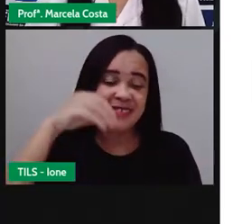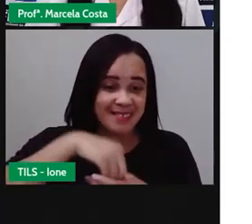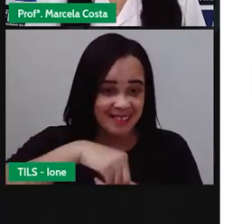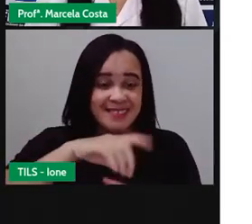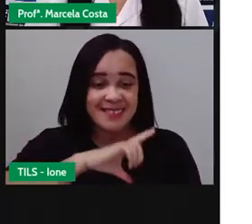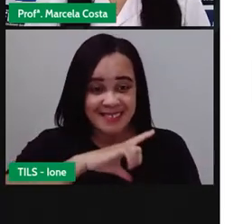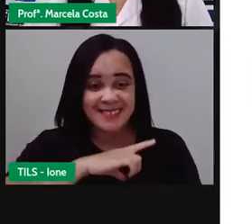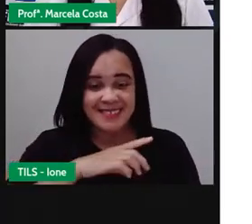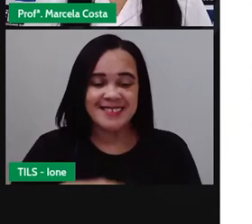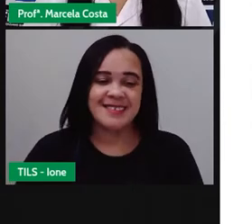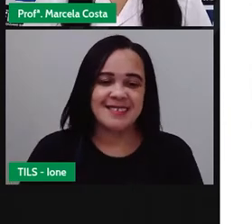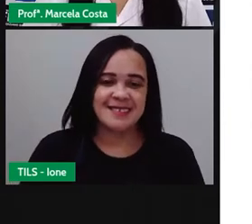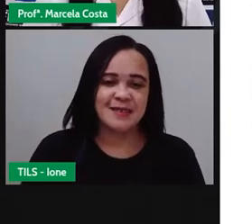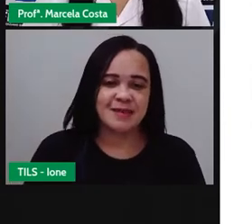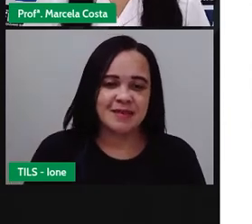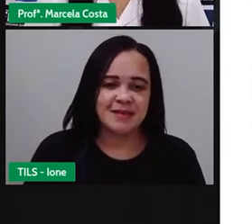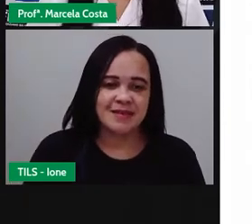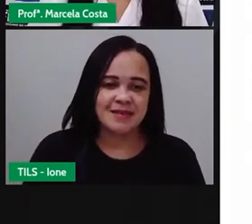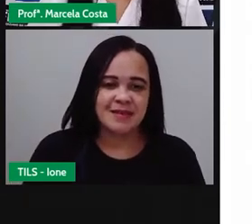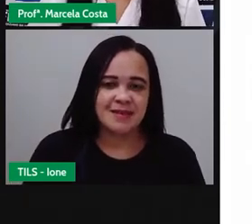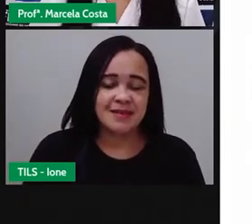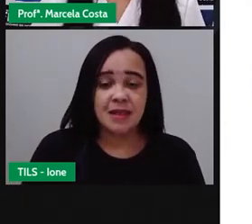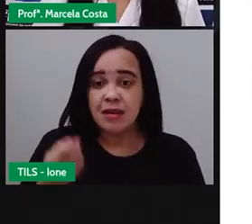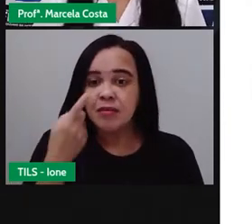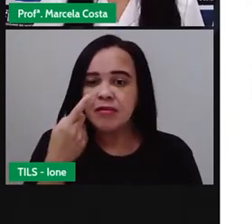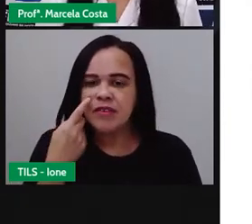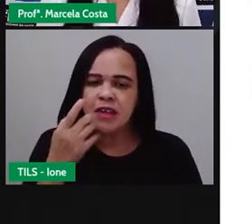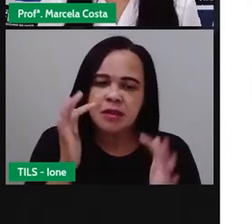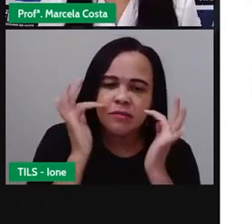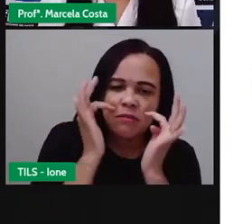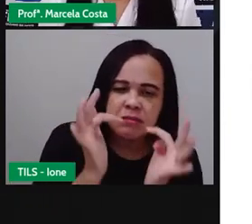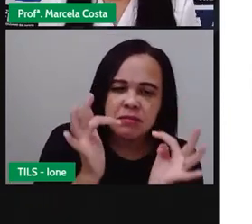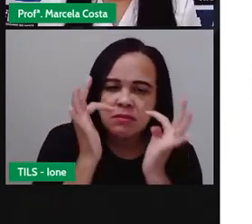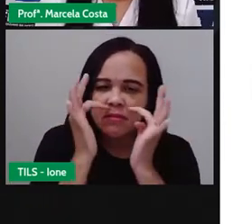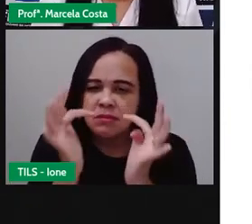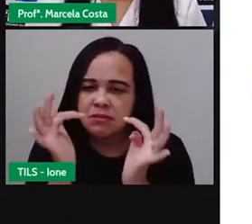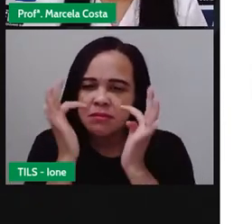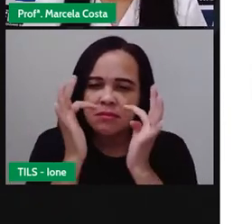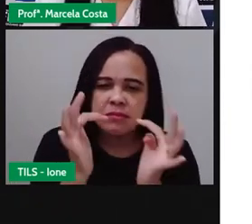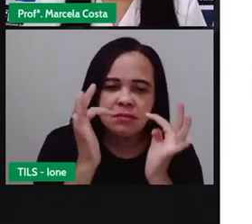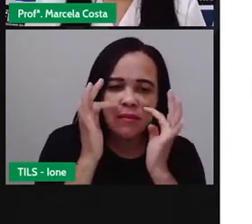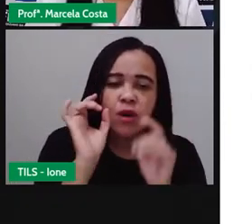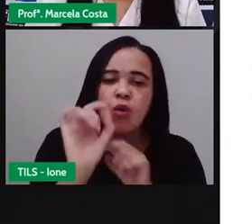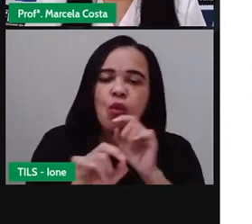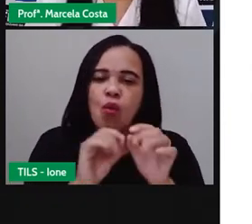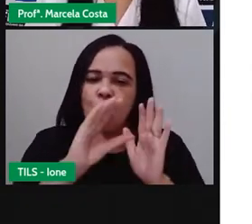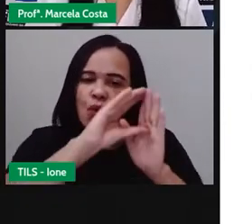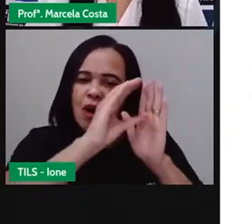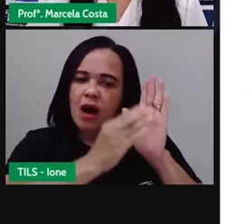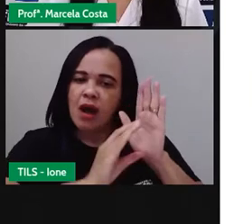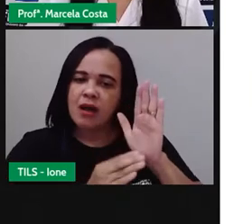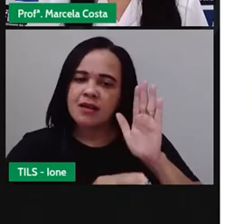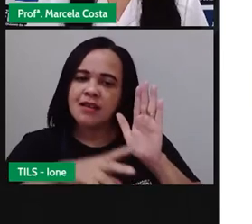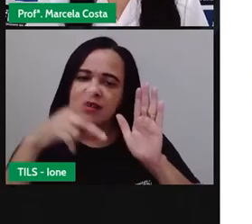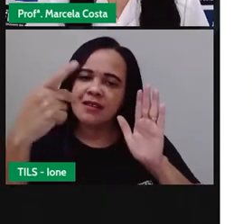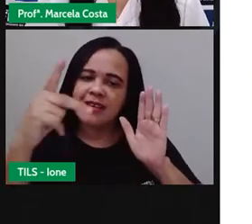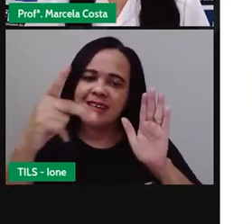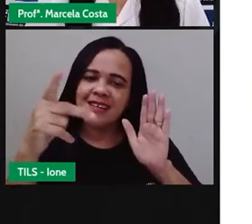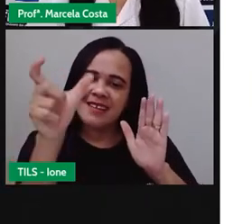Para isso, a gente vai observar as características dessa menina, tá?